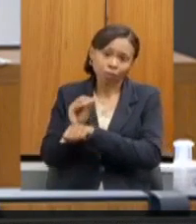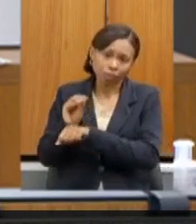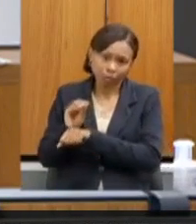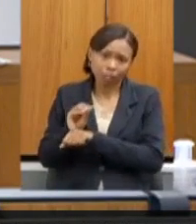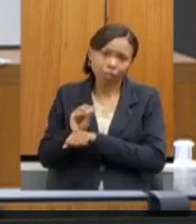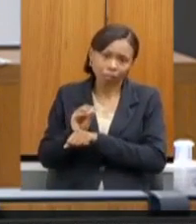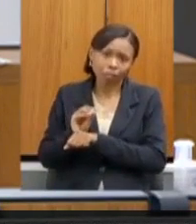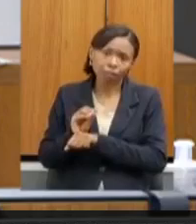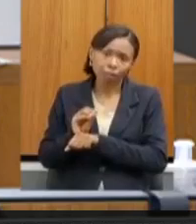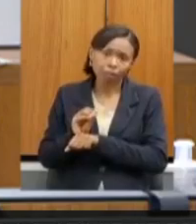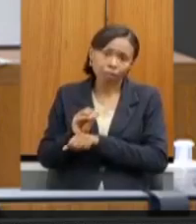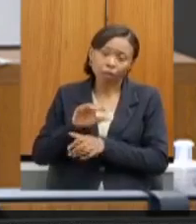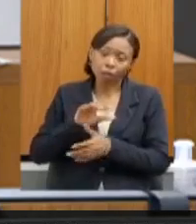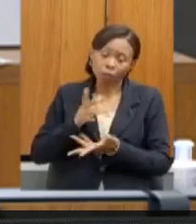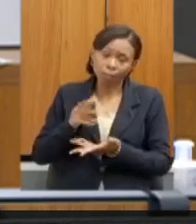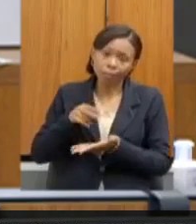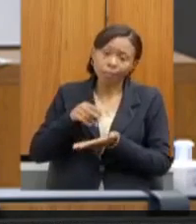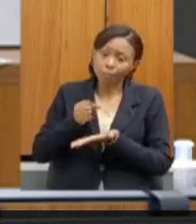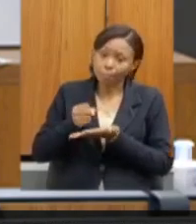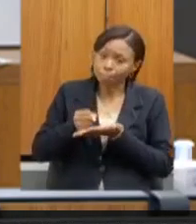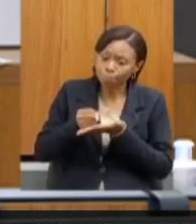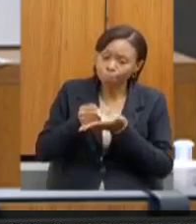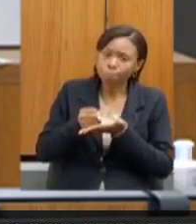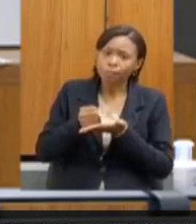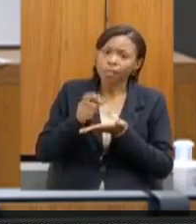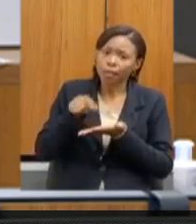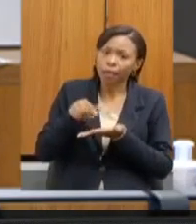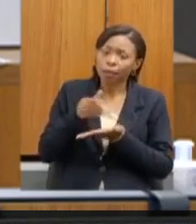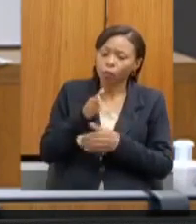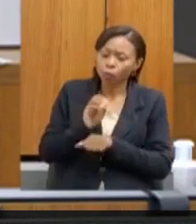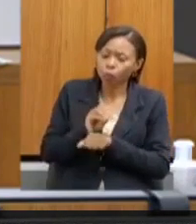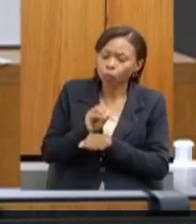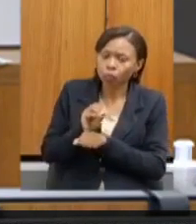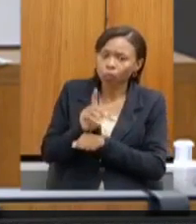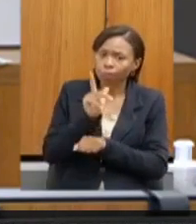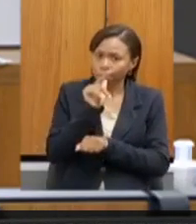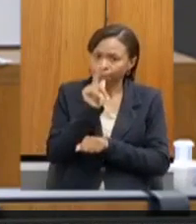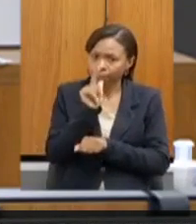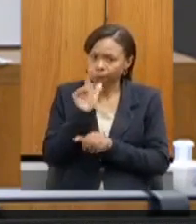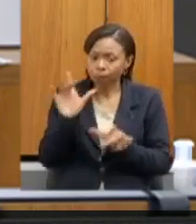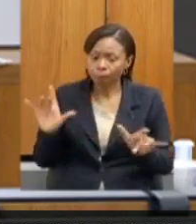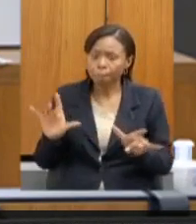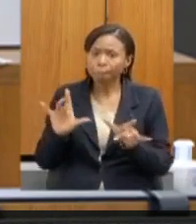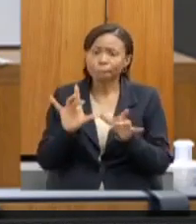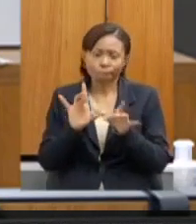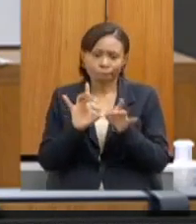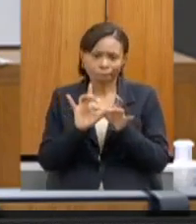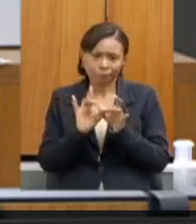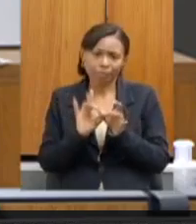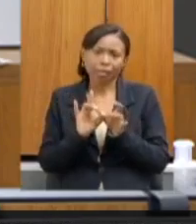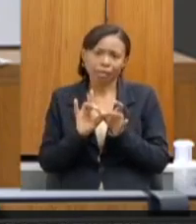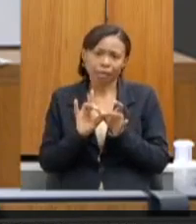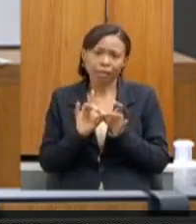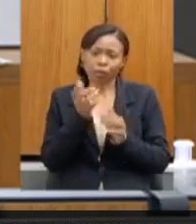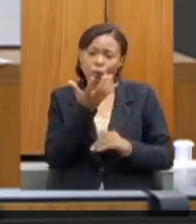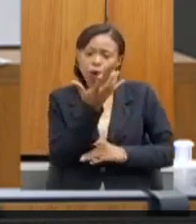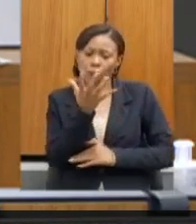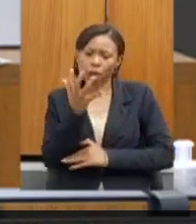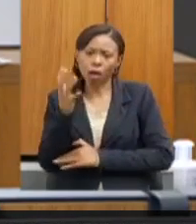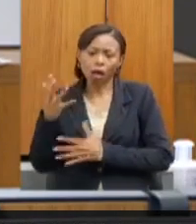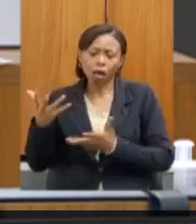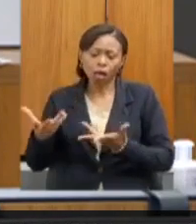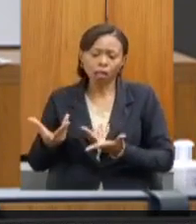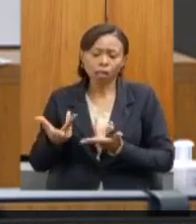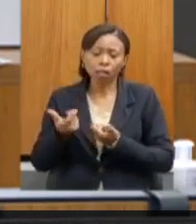significa a preservação da água, significa a integração com a qualidade ambiental dentro da